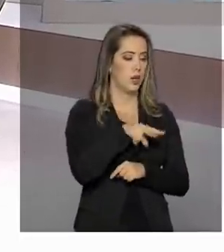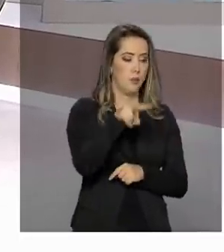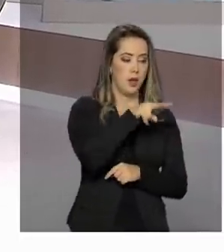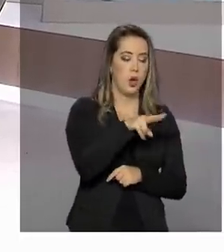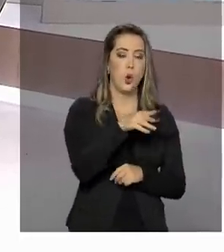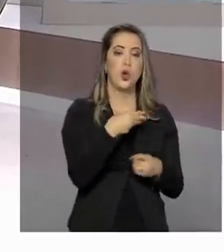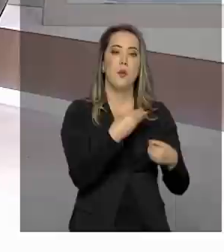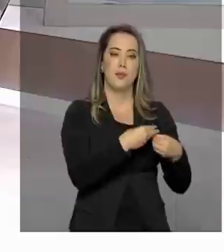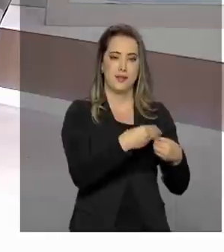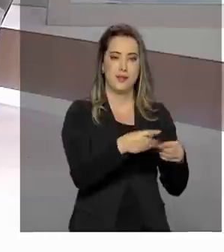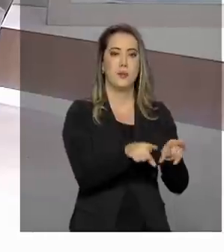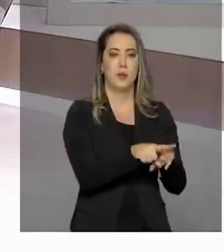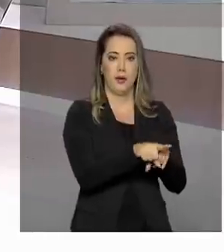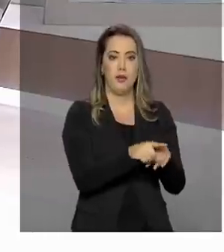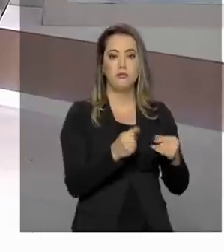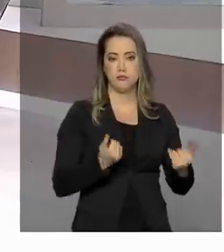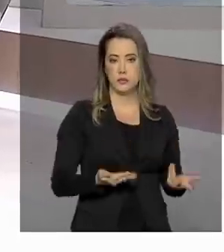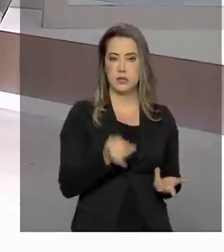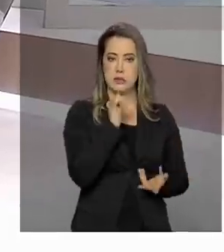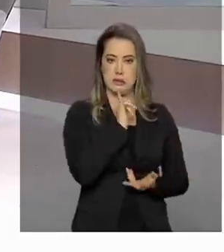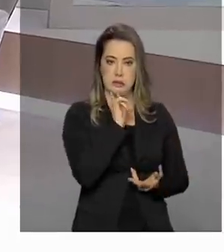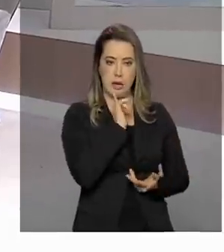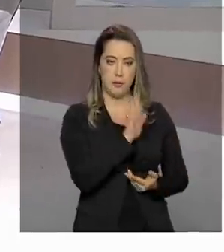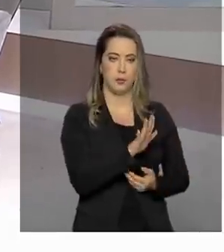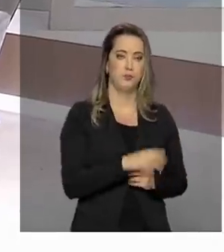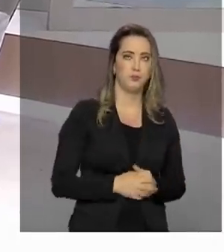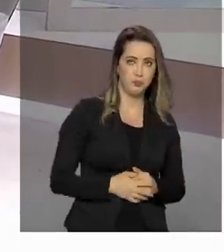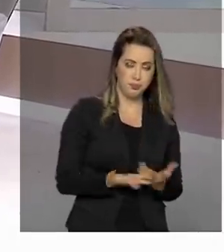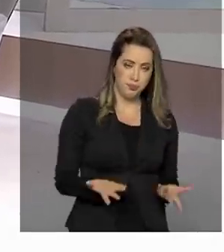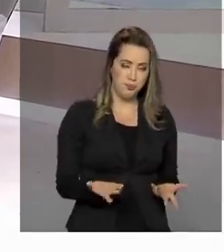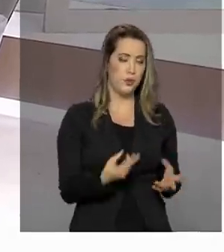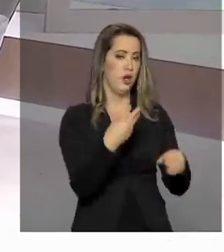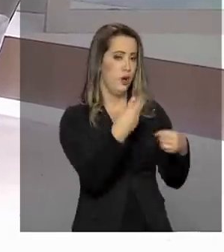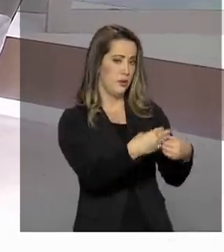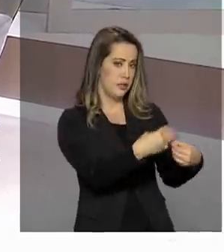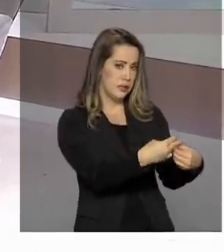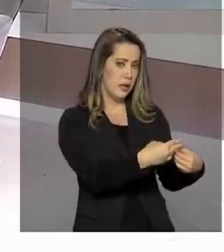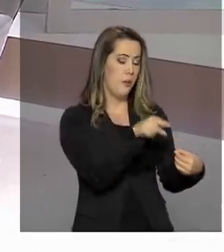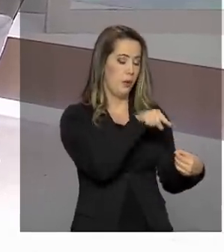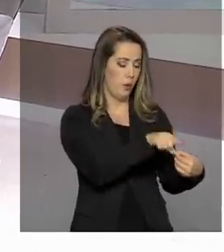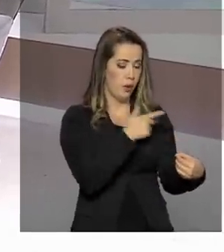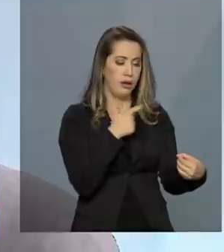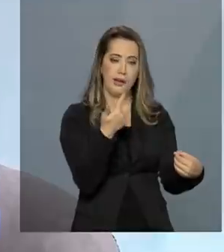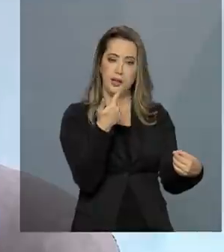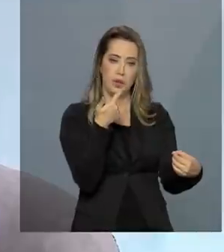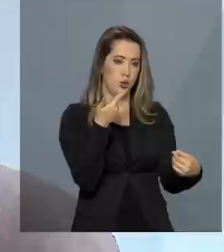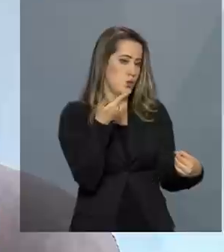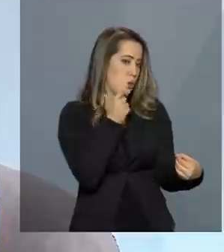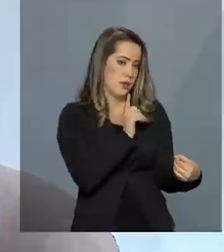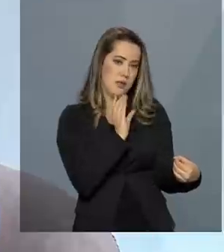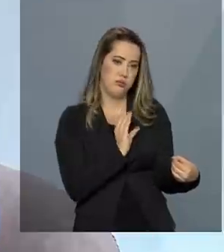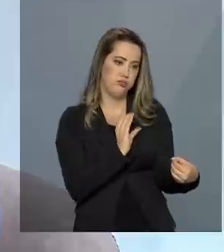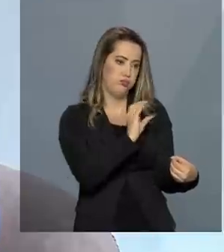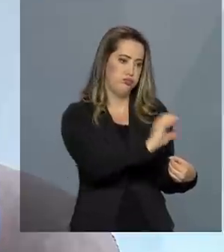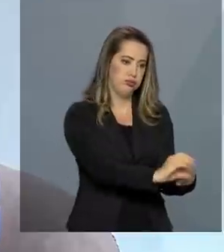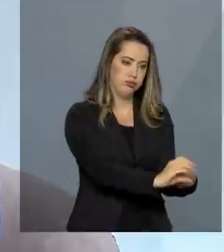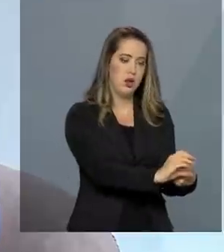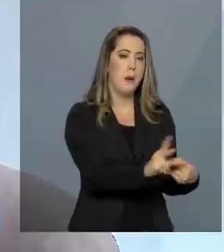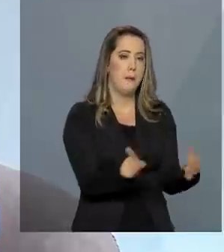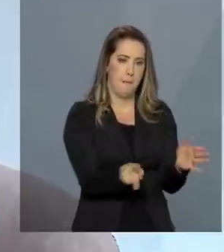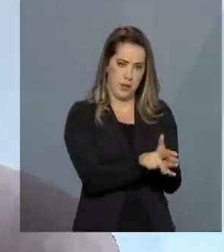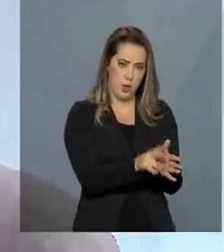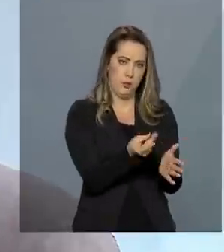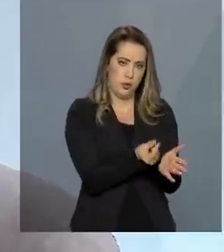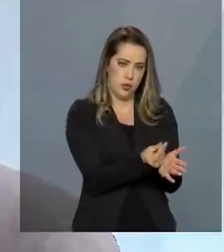ótica do município. Ou seja, os municípios, as redes municipais que não alcançarem um valor mínimo